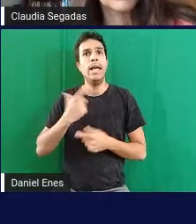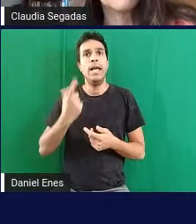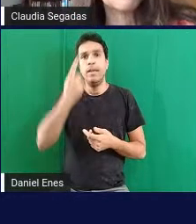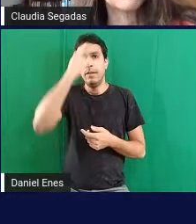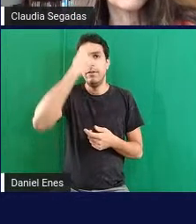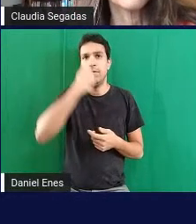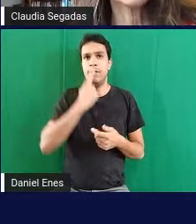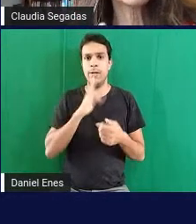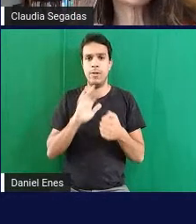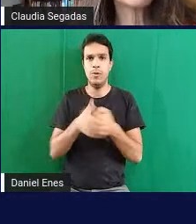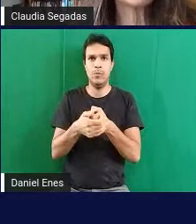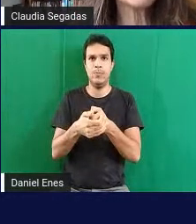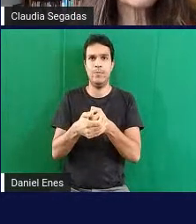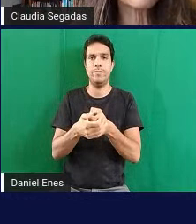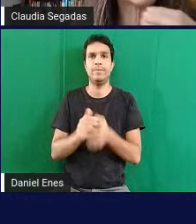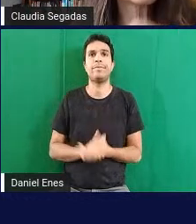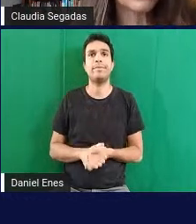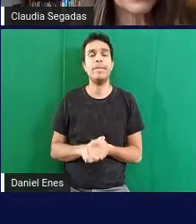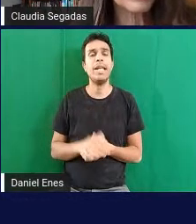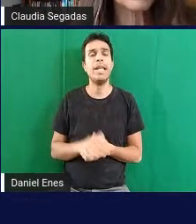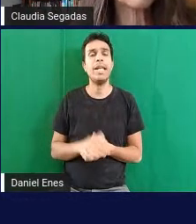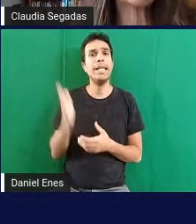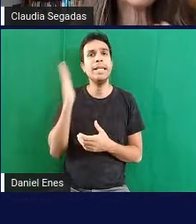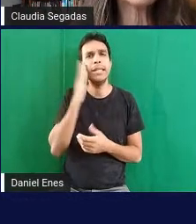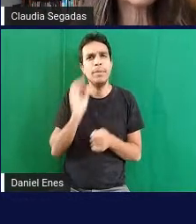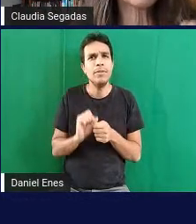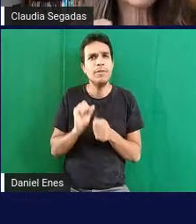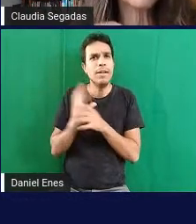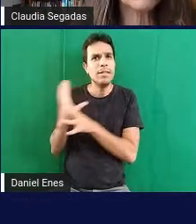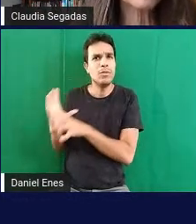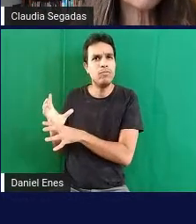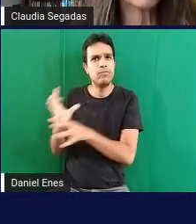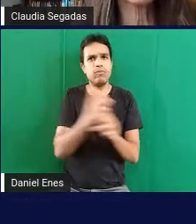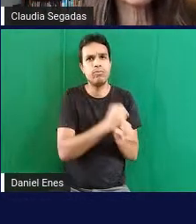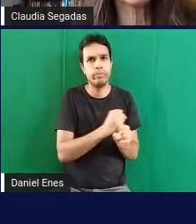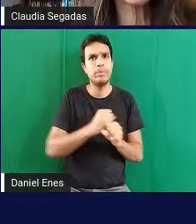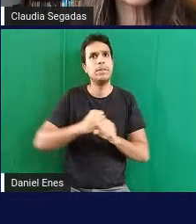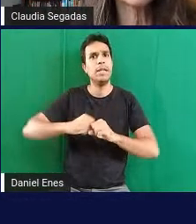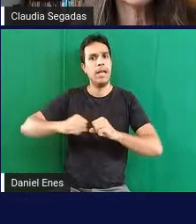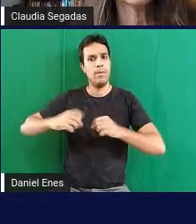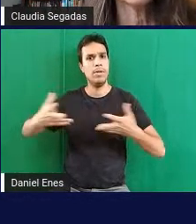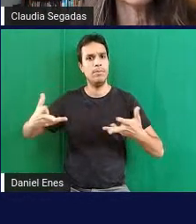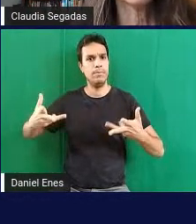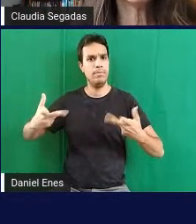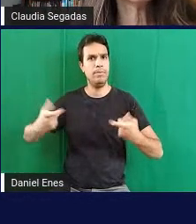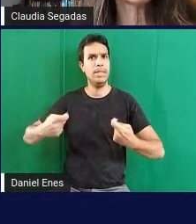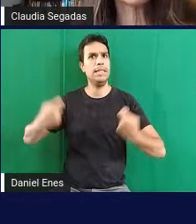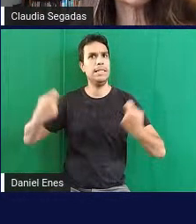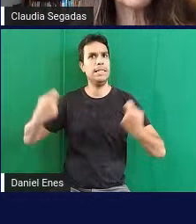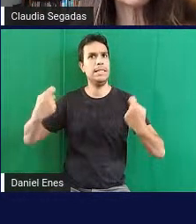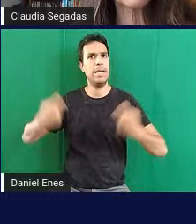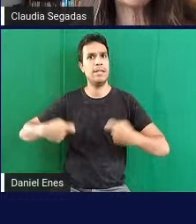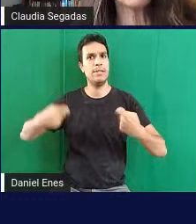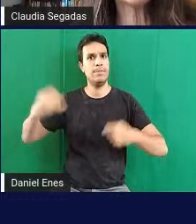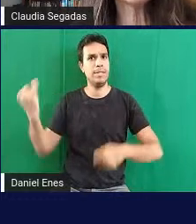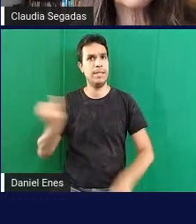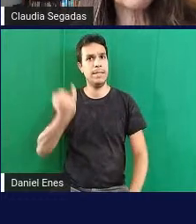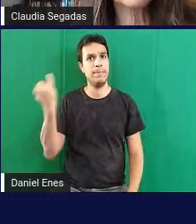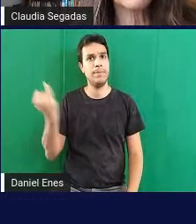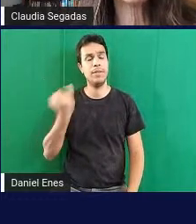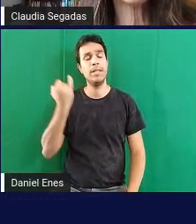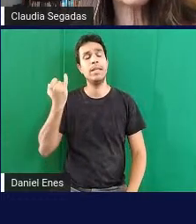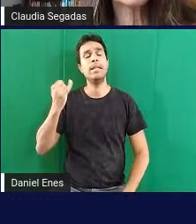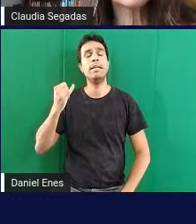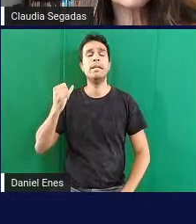escondidas e saber fazer a contagem que é uma habilidade bastante importante que geralmente é